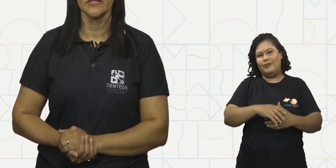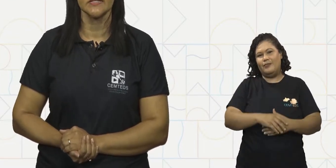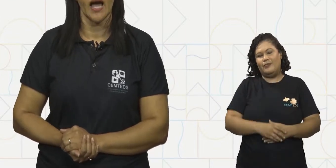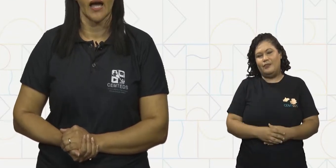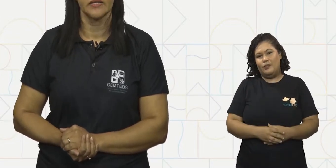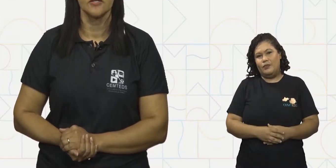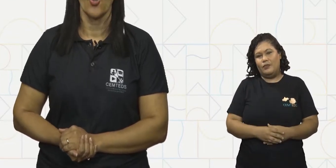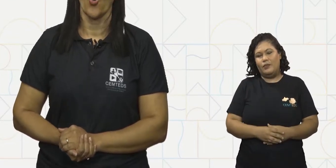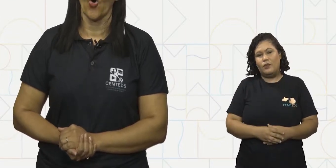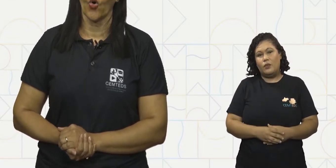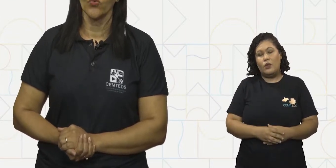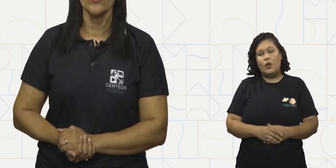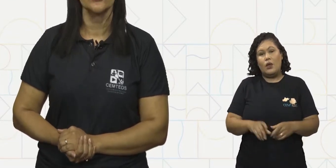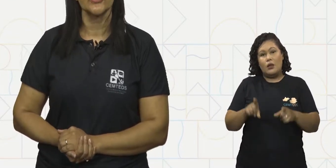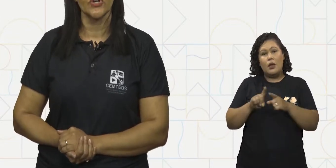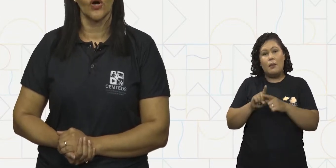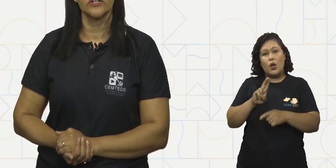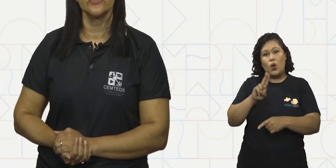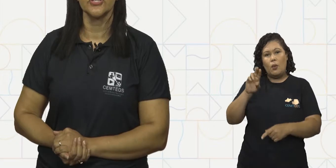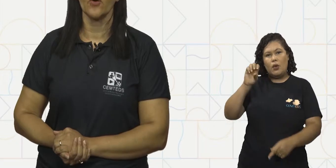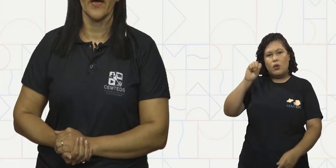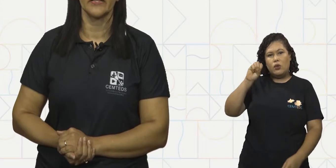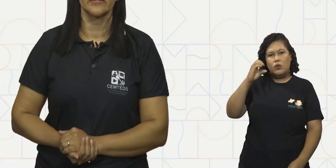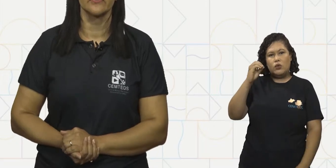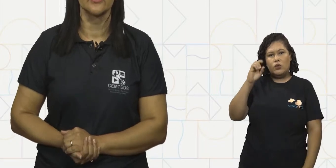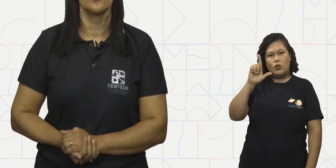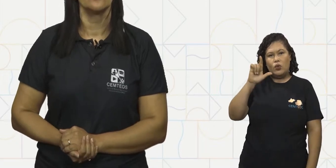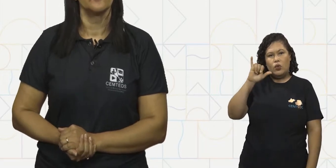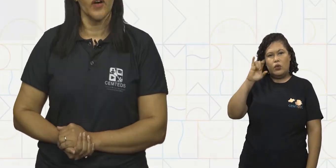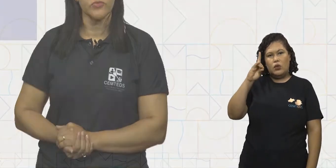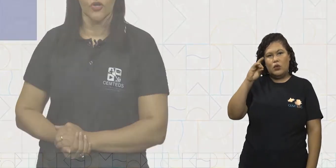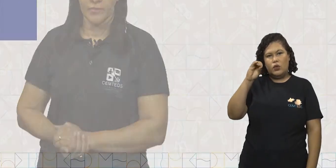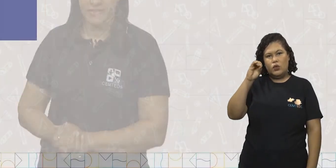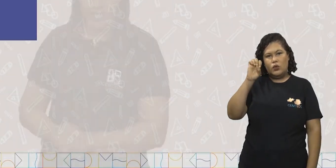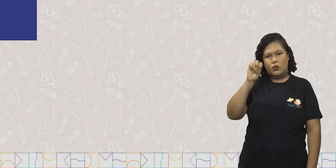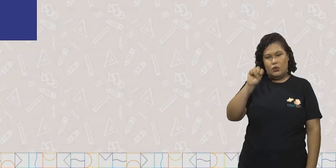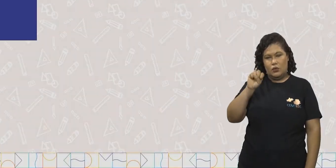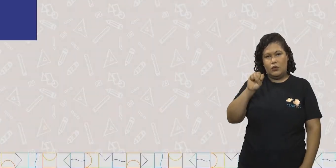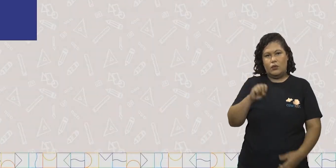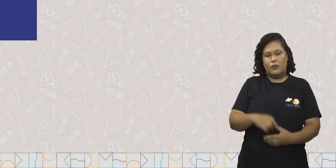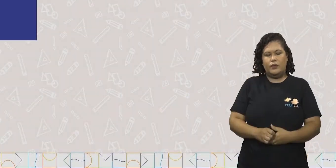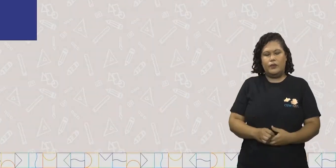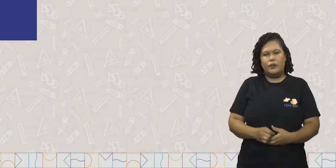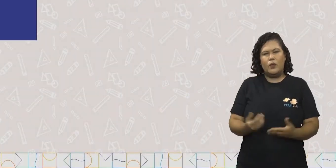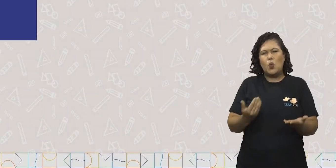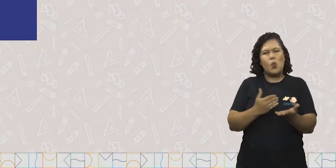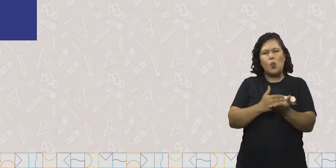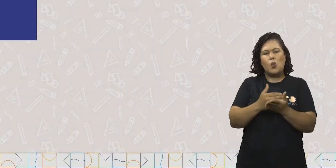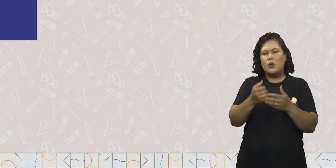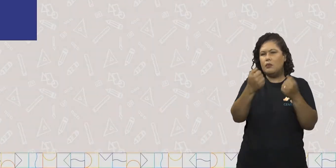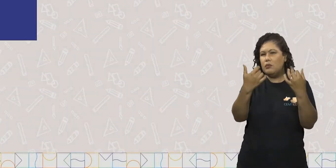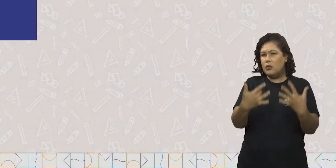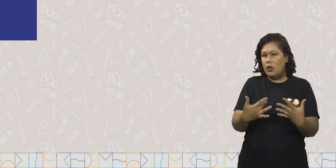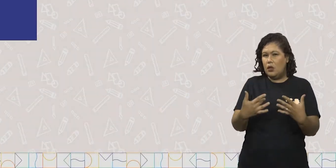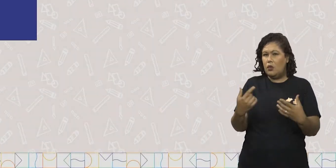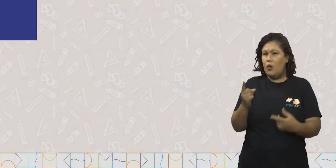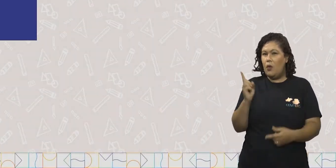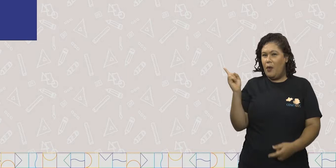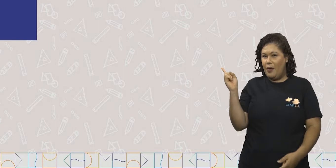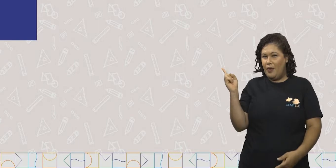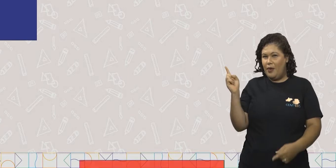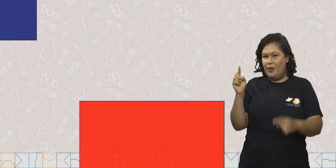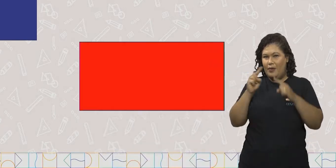espaciais ou sólidos geométricos. Vamos começar? Aqui, nós temos o